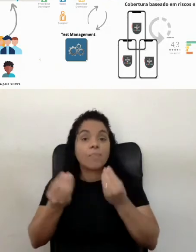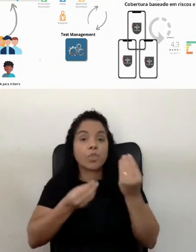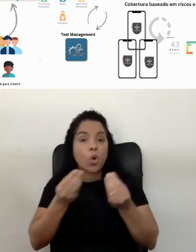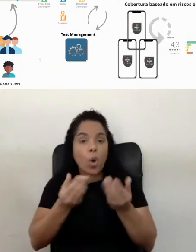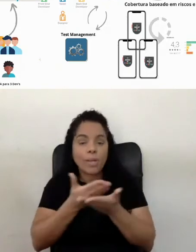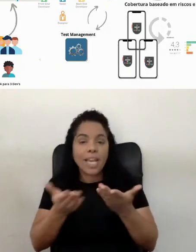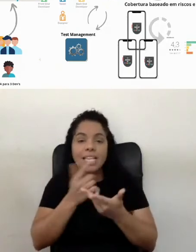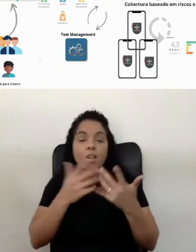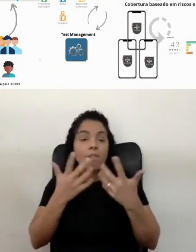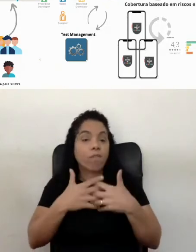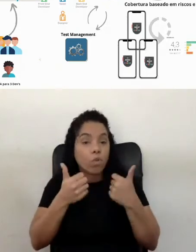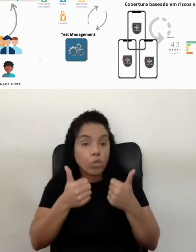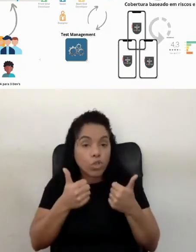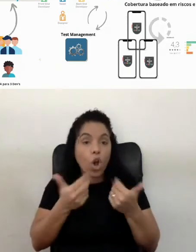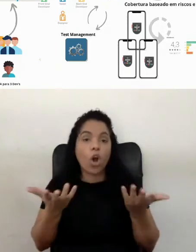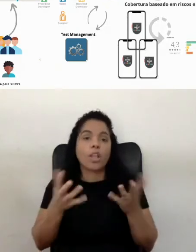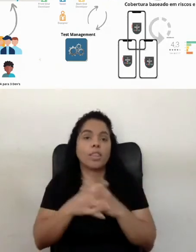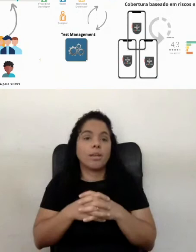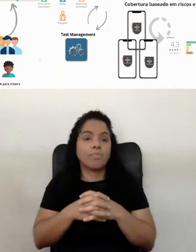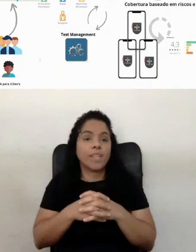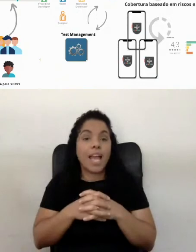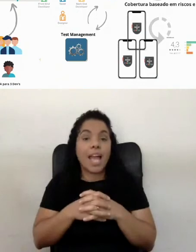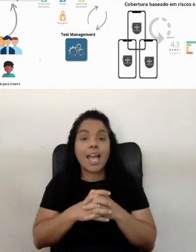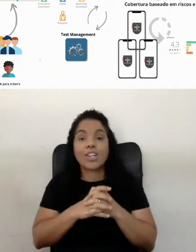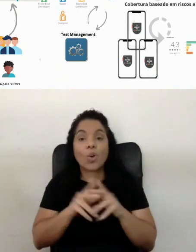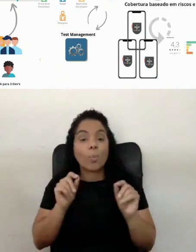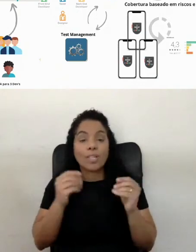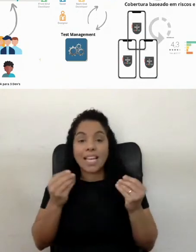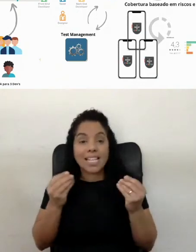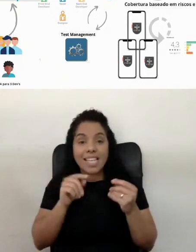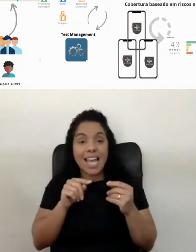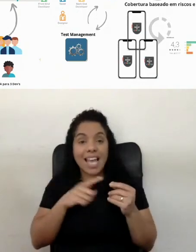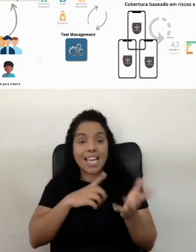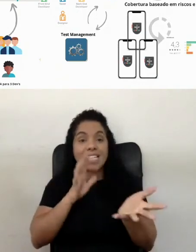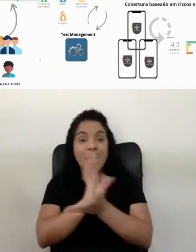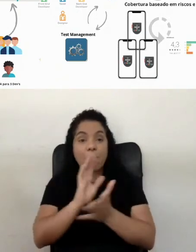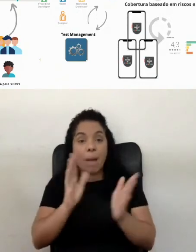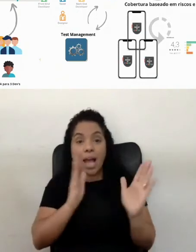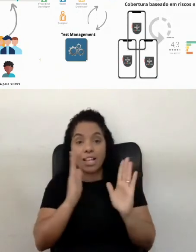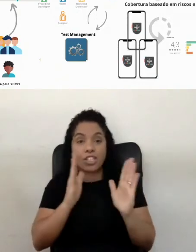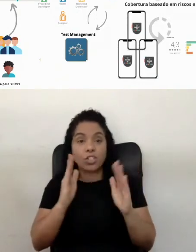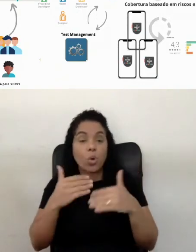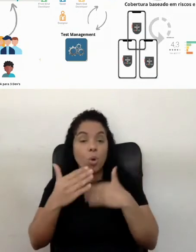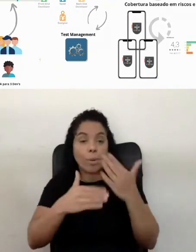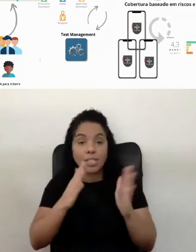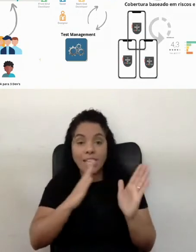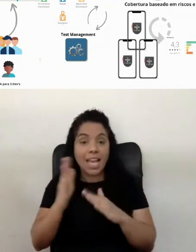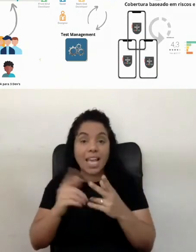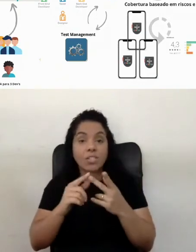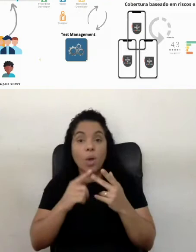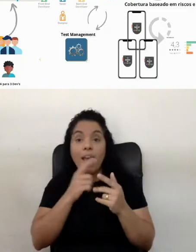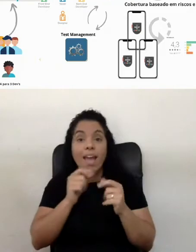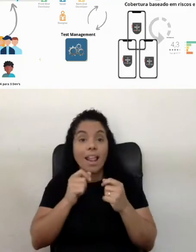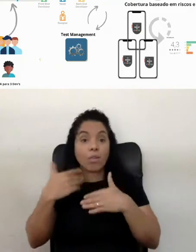funciona, né? Se essa parte do processo não está madura, eu vou